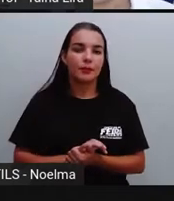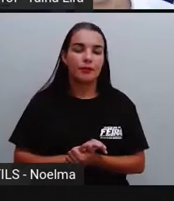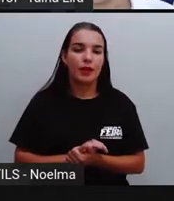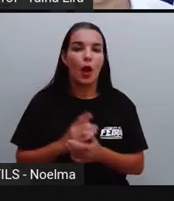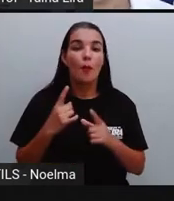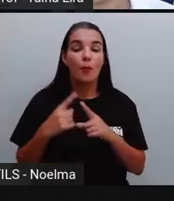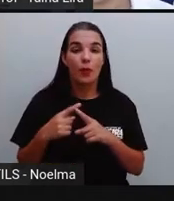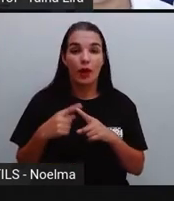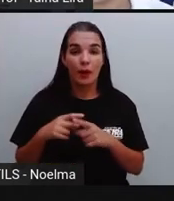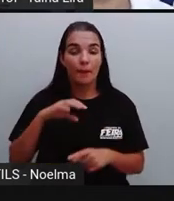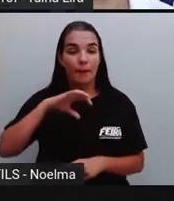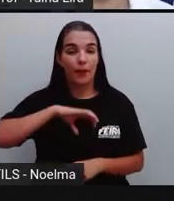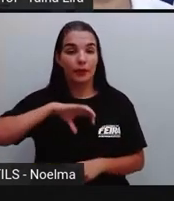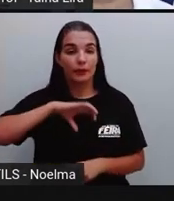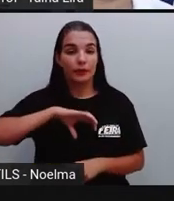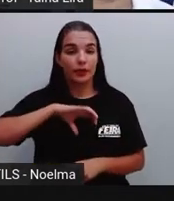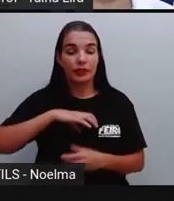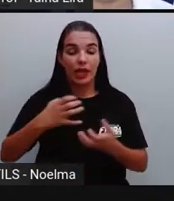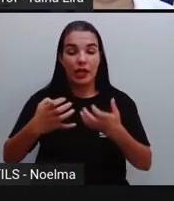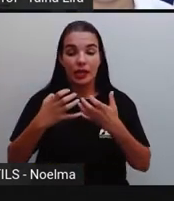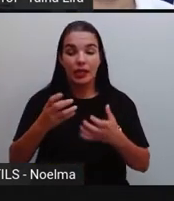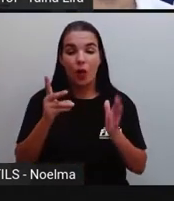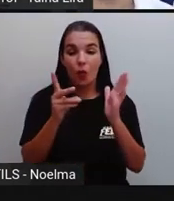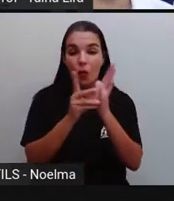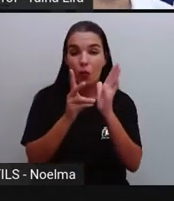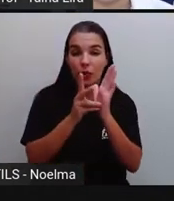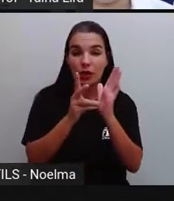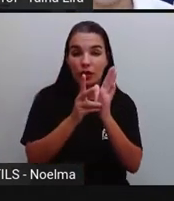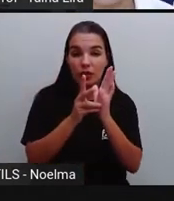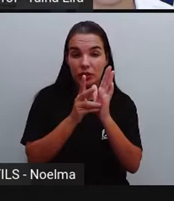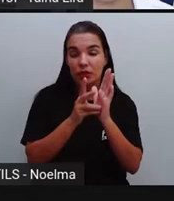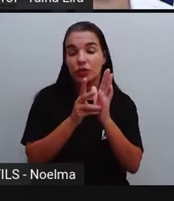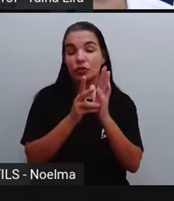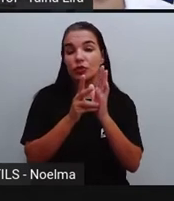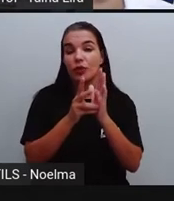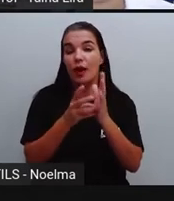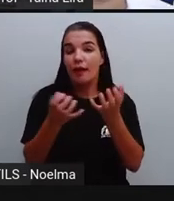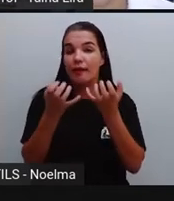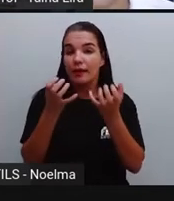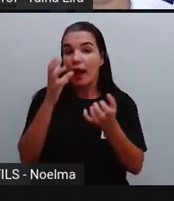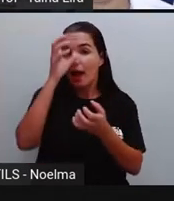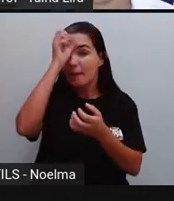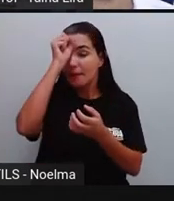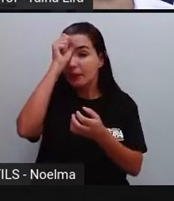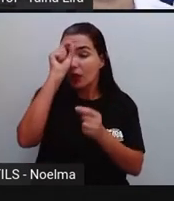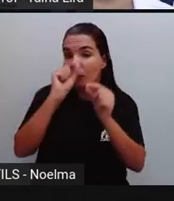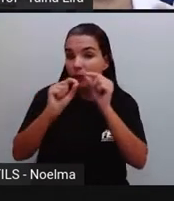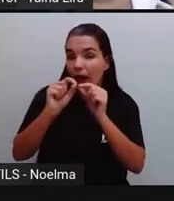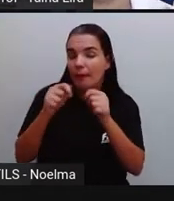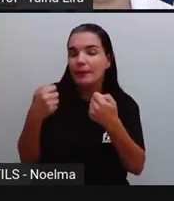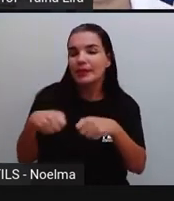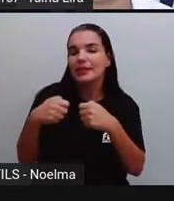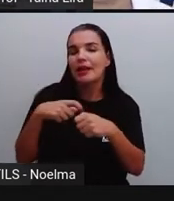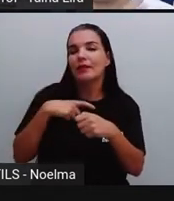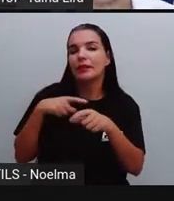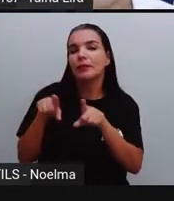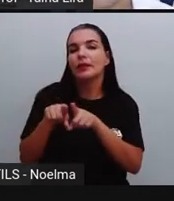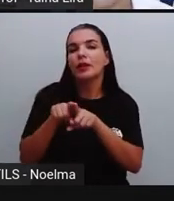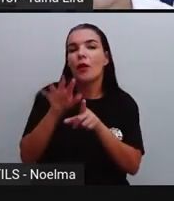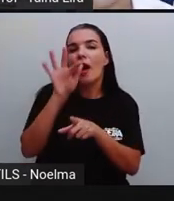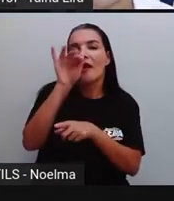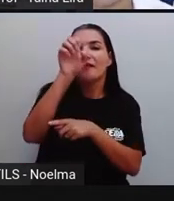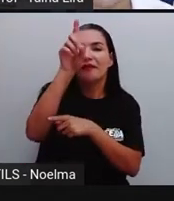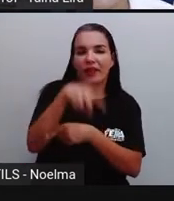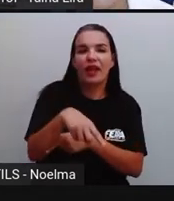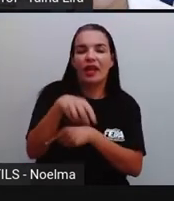Como os portugueses queriam que os índios aprendessem o modo de vida deles, queriam também que tivessem a fé deles, ou seja, que iriam ensinar,